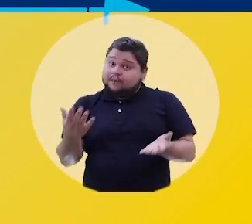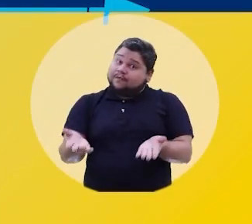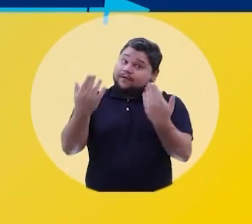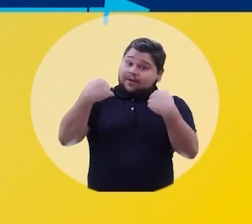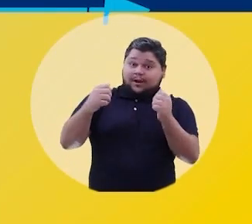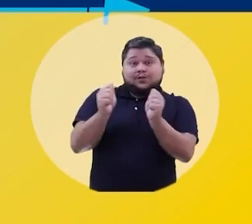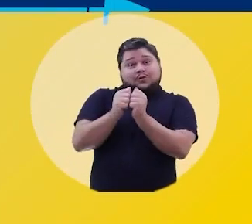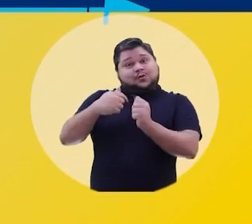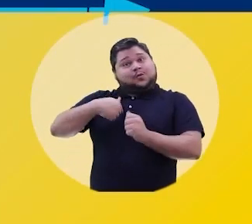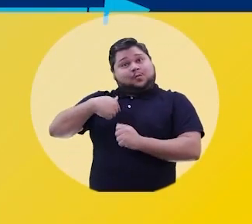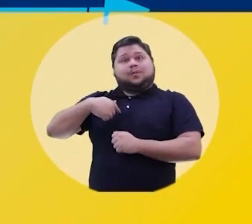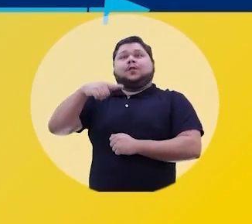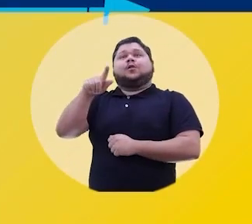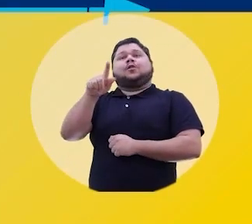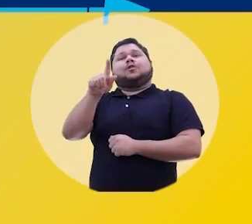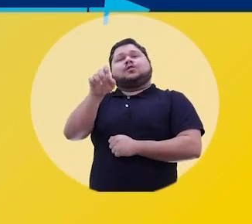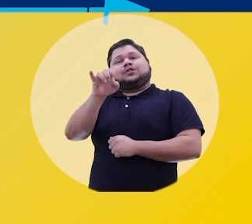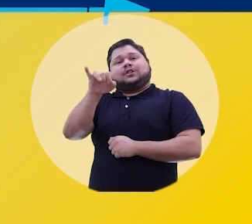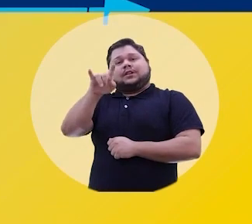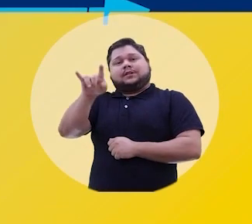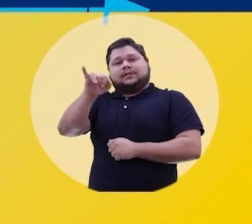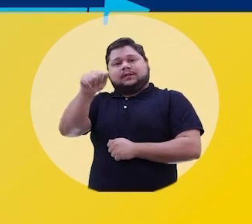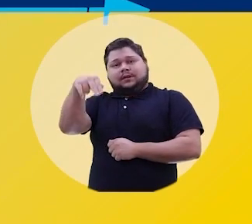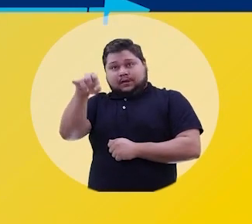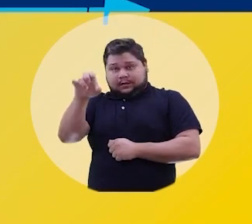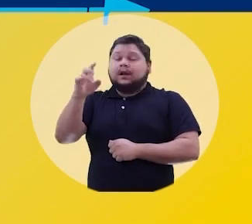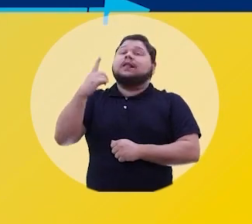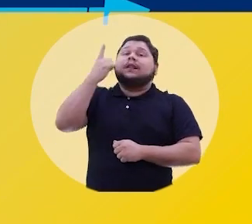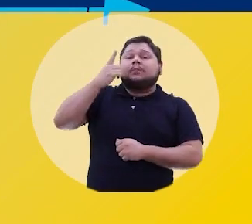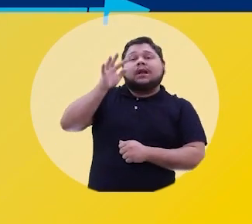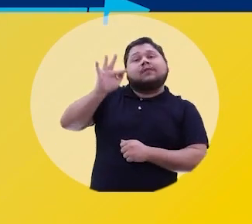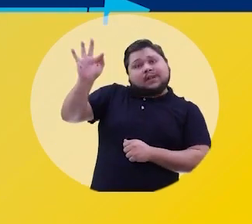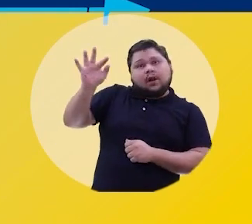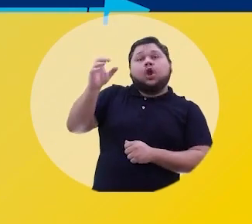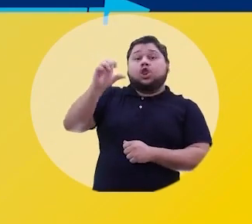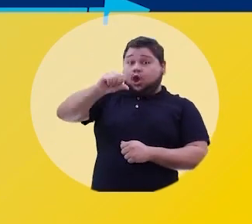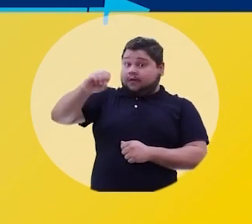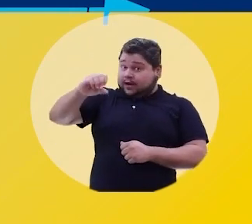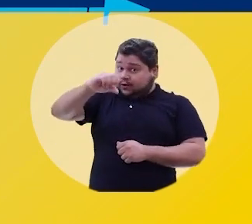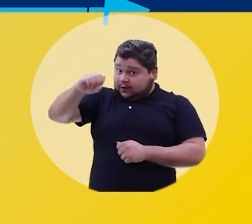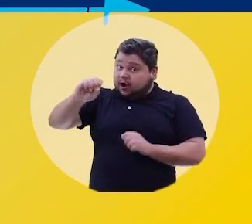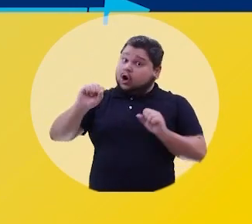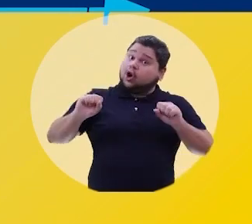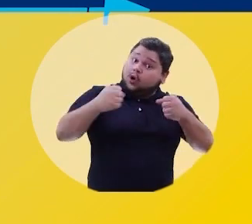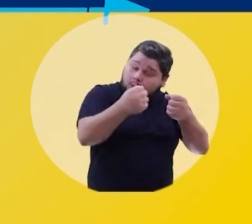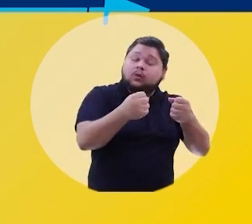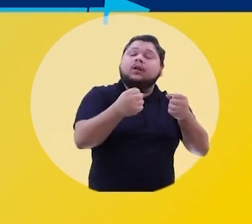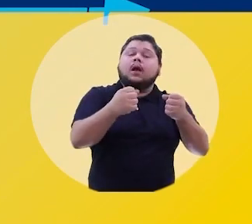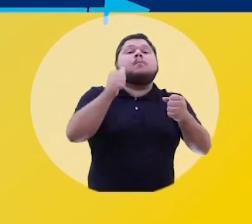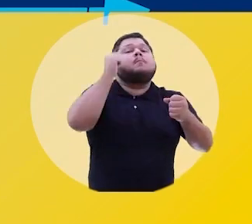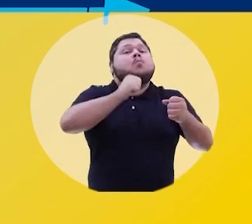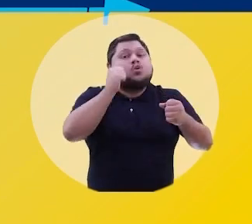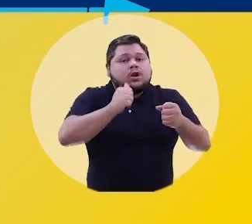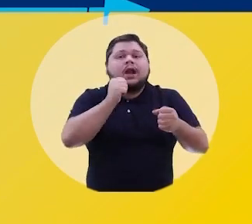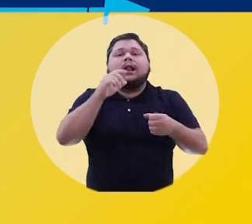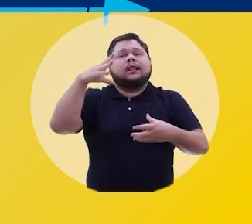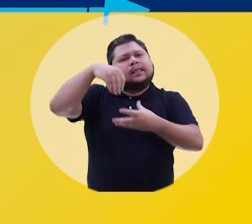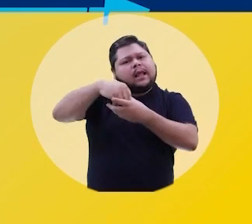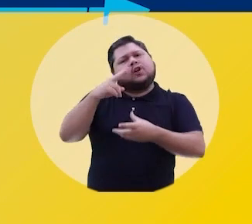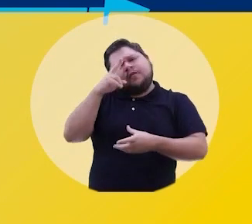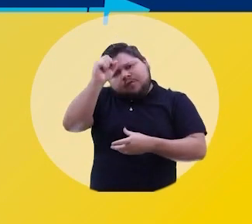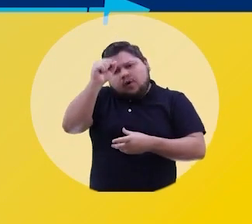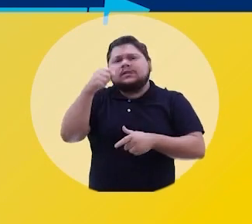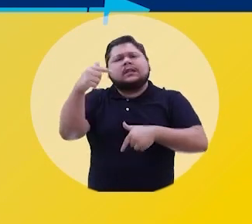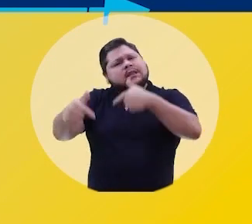Grosso. Vem com Geisiane Silva para a deputada federal. 90-99, na luta em defesa das mulheres na política. É a força da